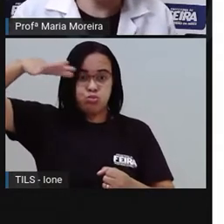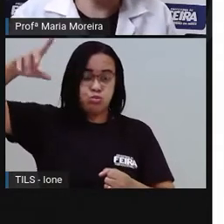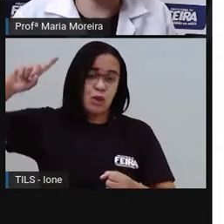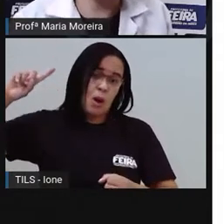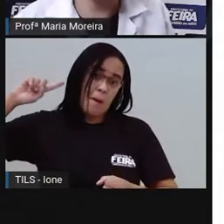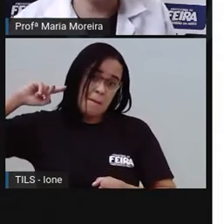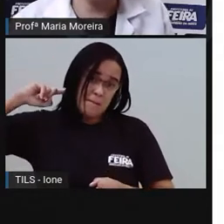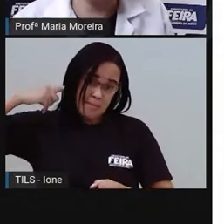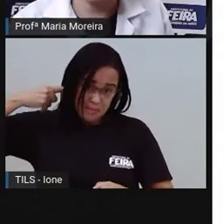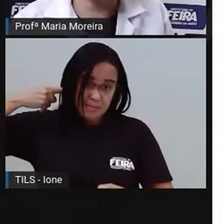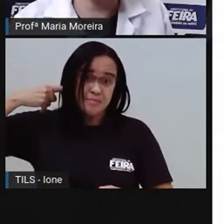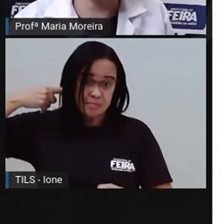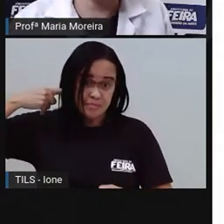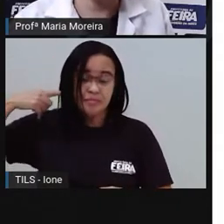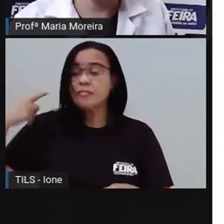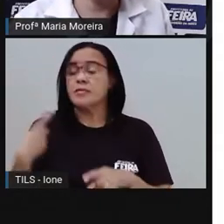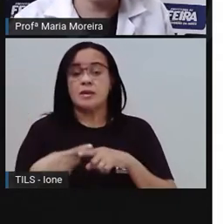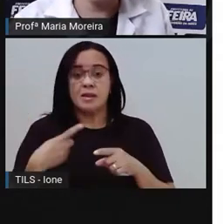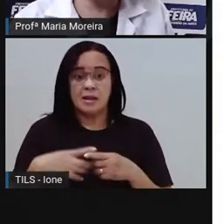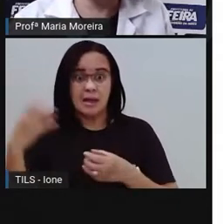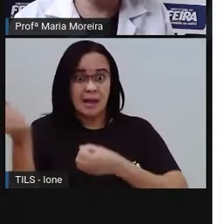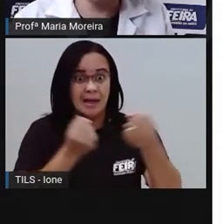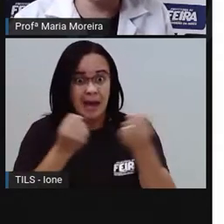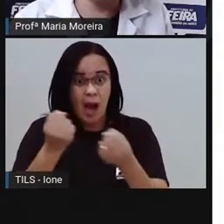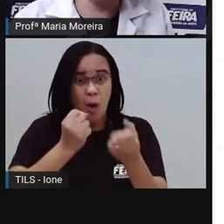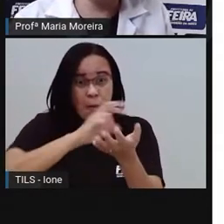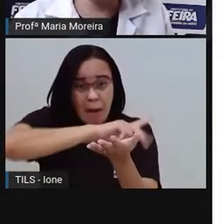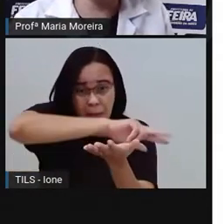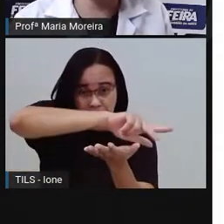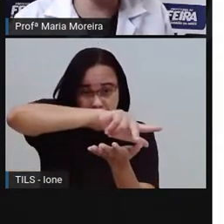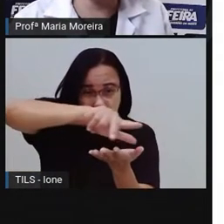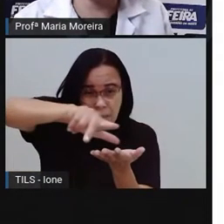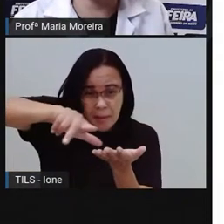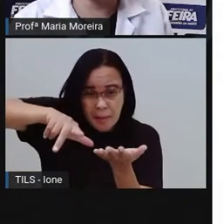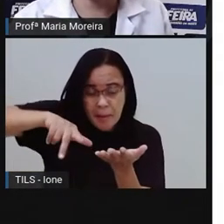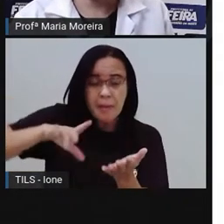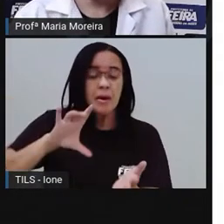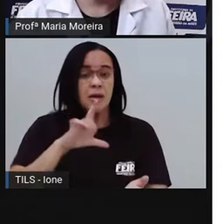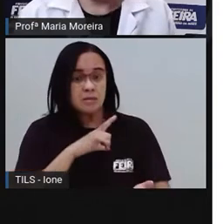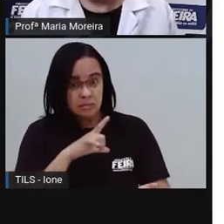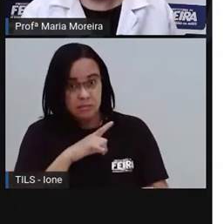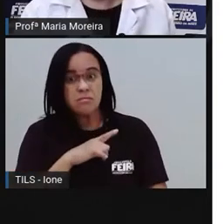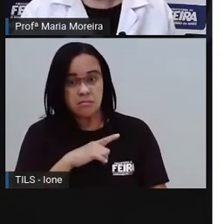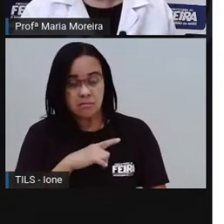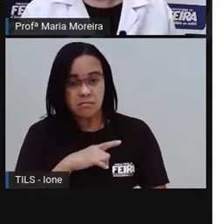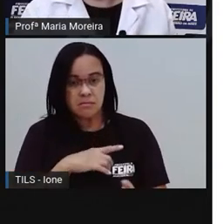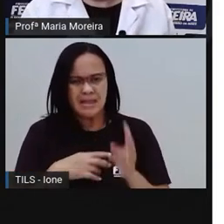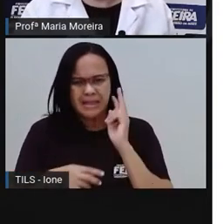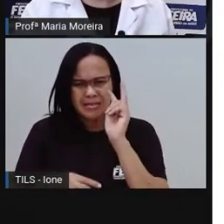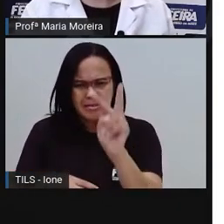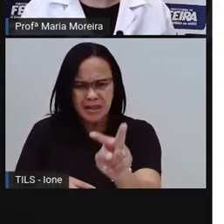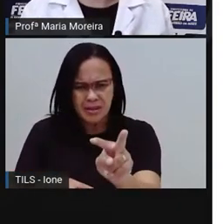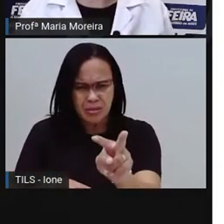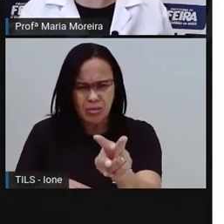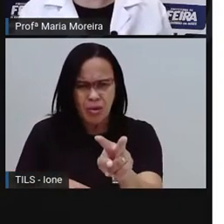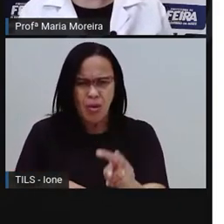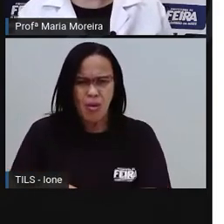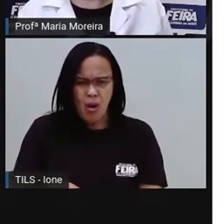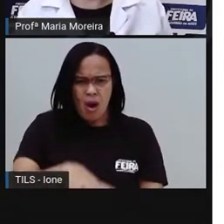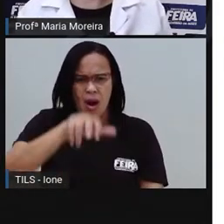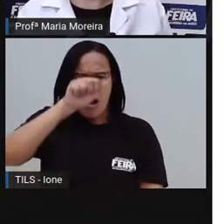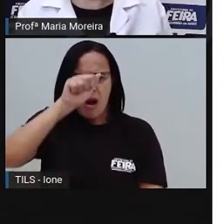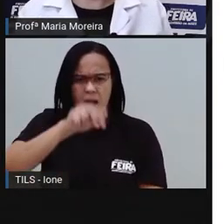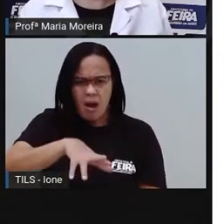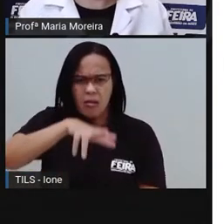carros produzindo essa fumaça aí, que polui muito o meio ambiente. Bom, a poluição do ar também é causada